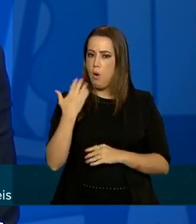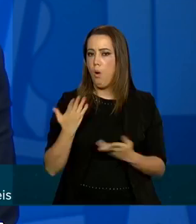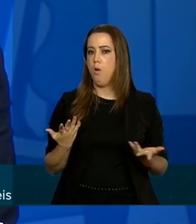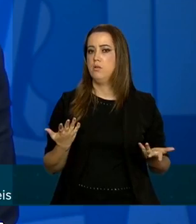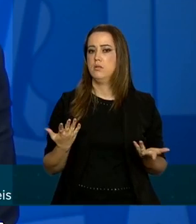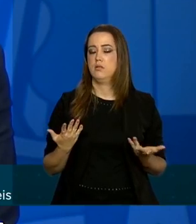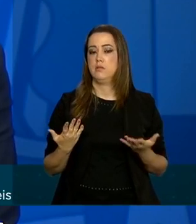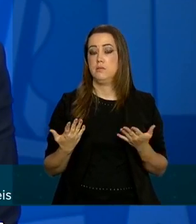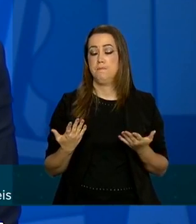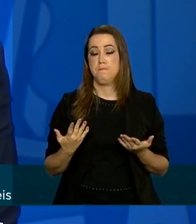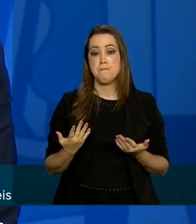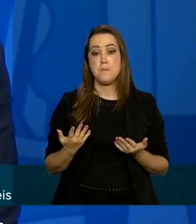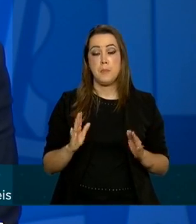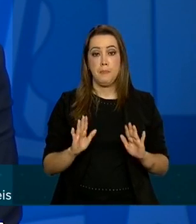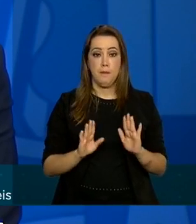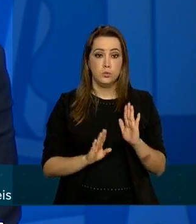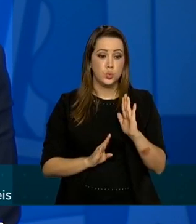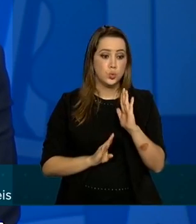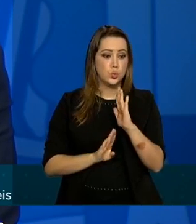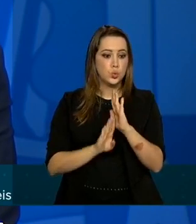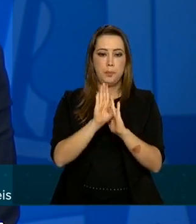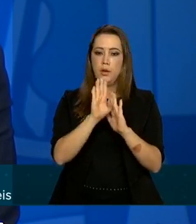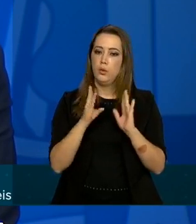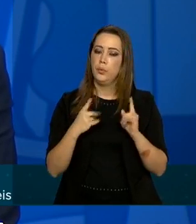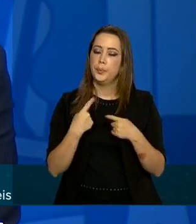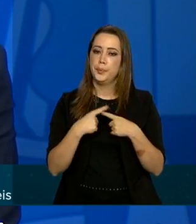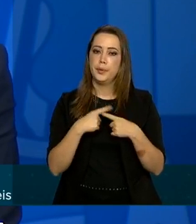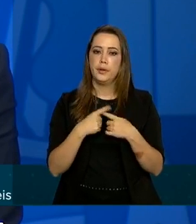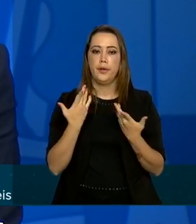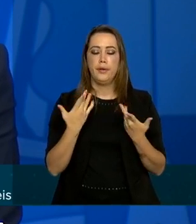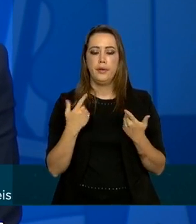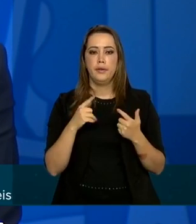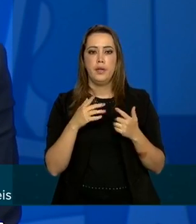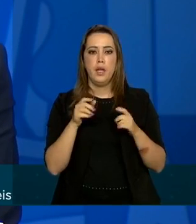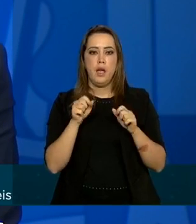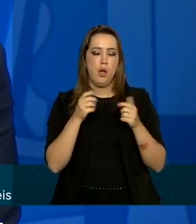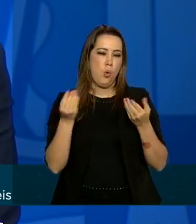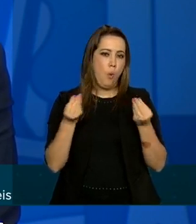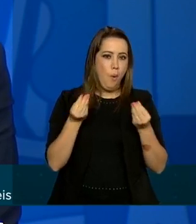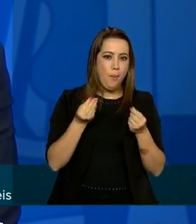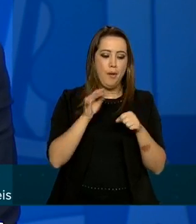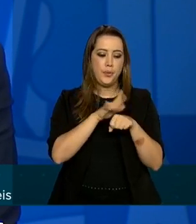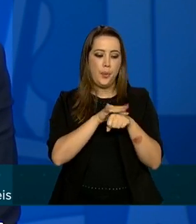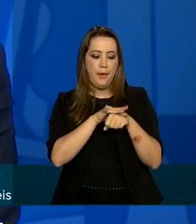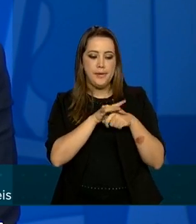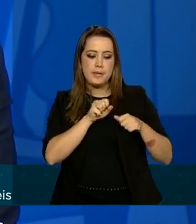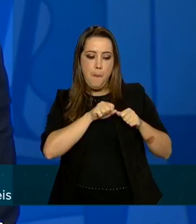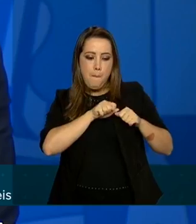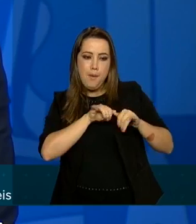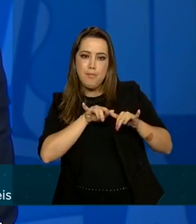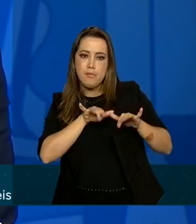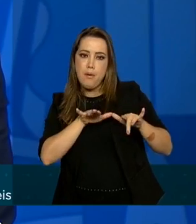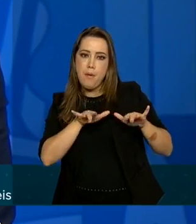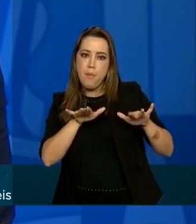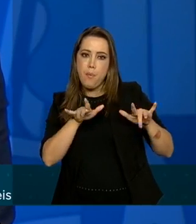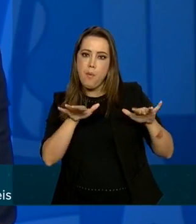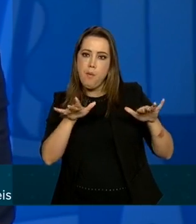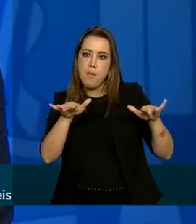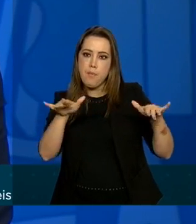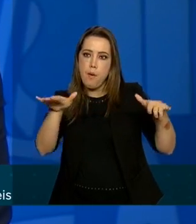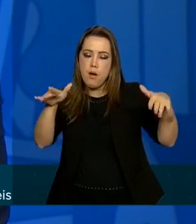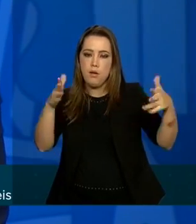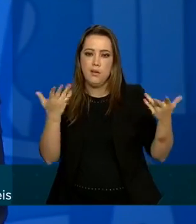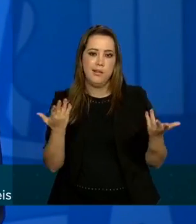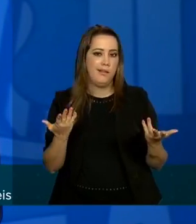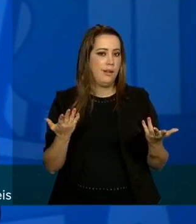após semana principalmente por conta da dinâmica de transmissão da doença como eu falei nos índices de reprodução